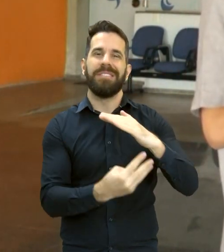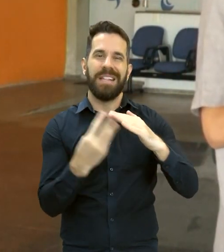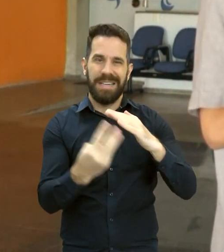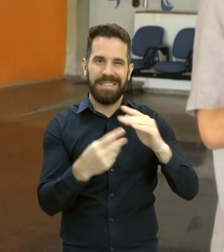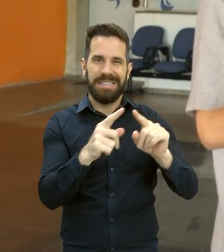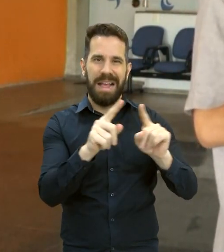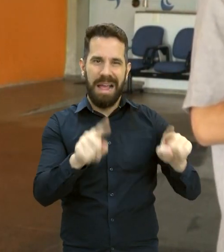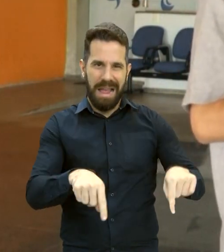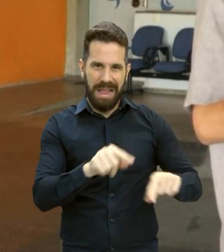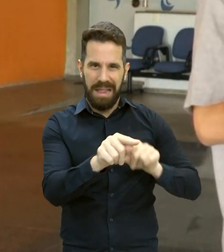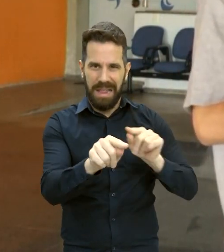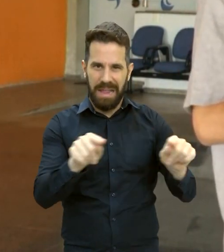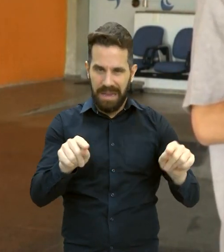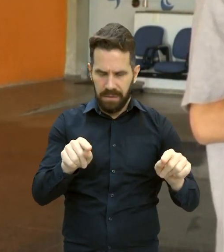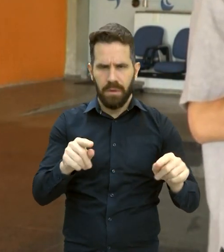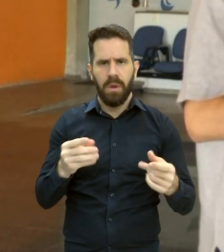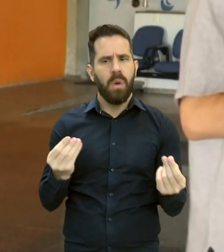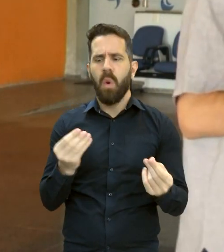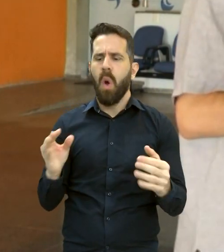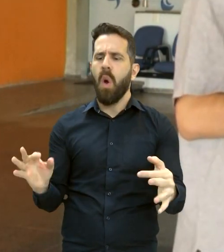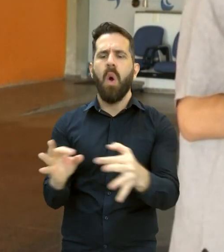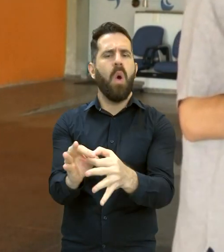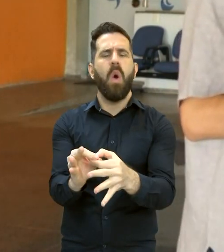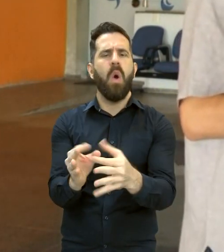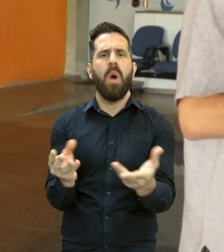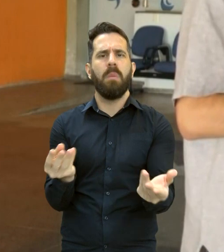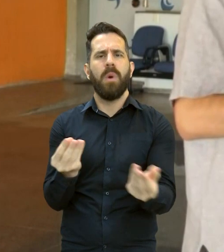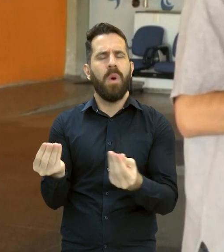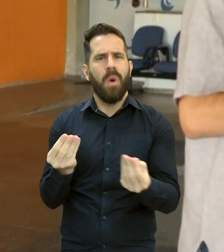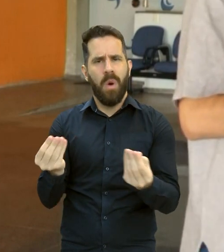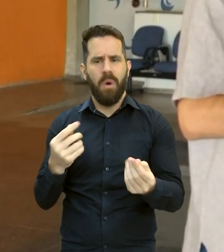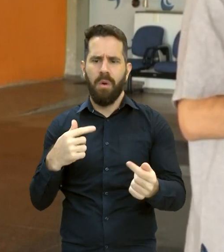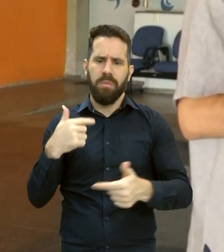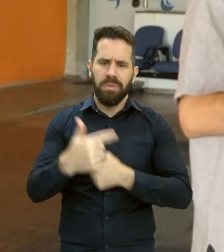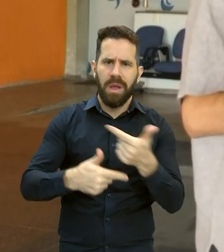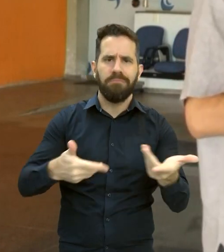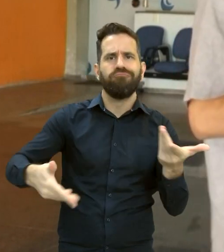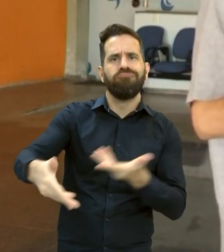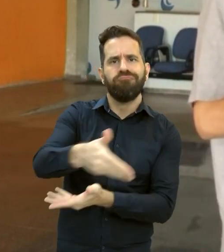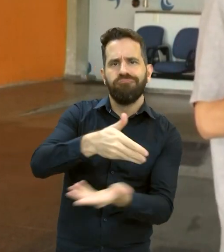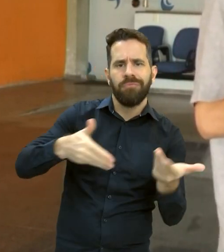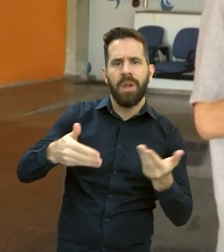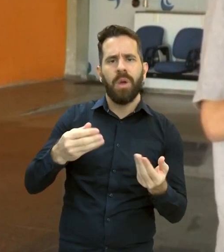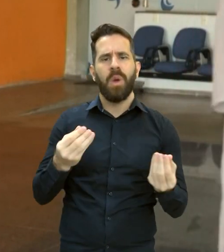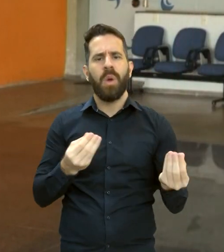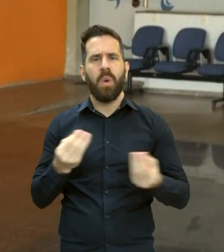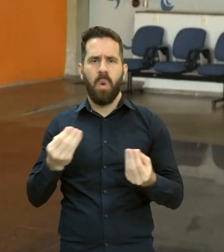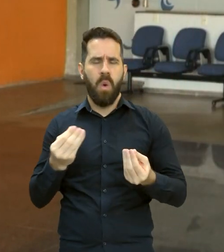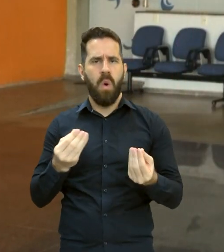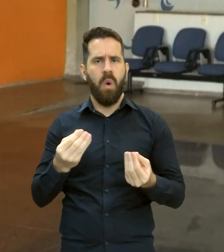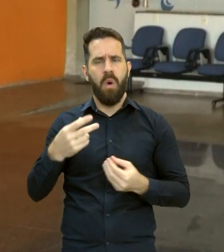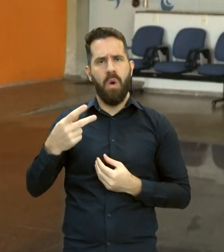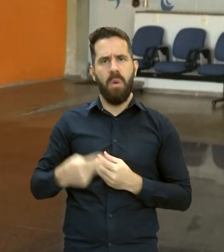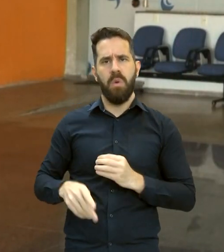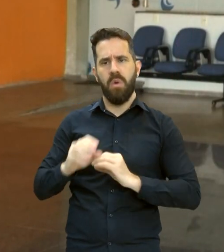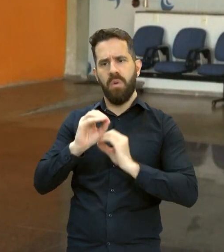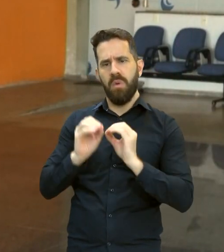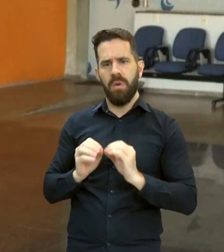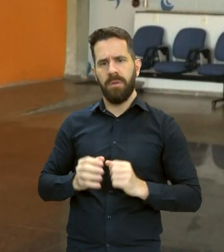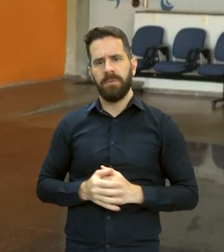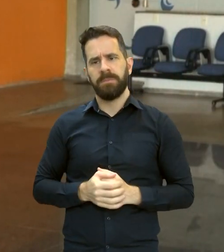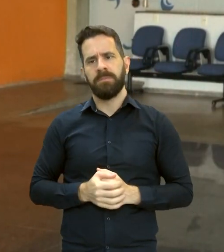relação? É uma relação estreita? Imagino que seja didática, nós como universidade. Olha,